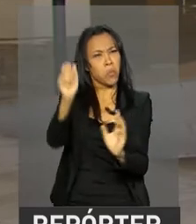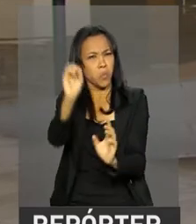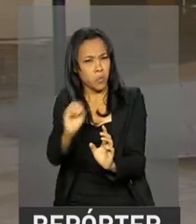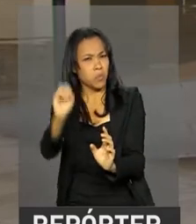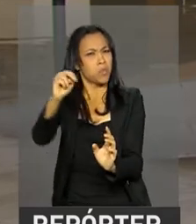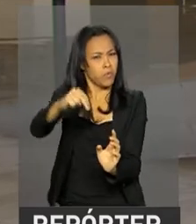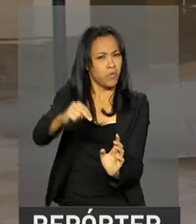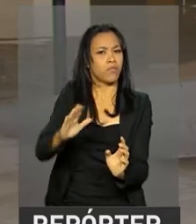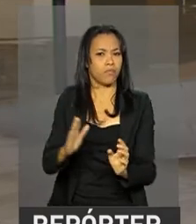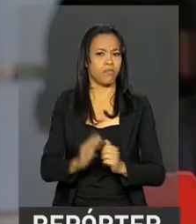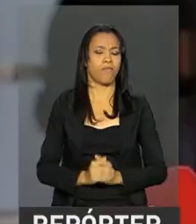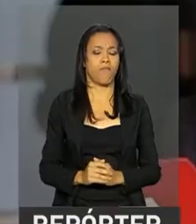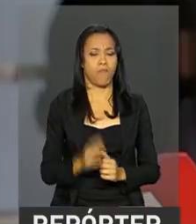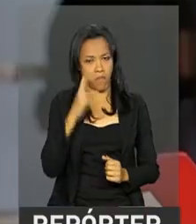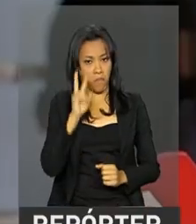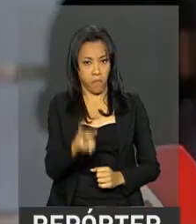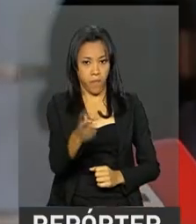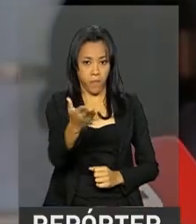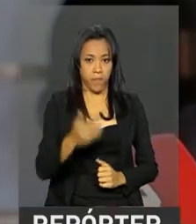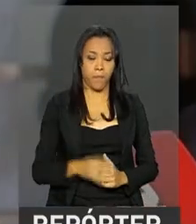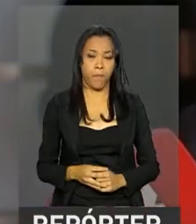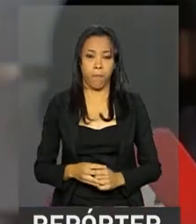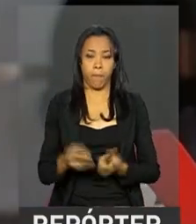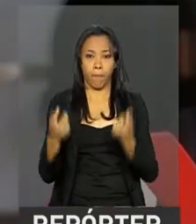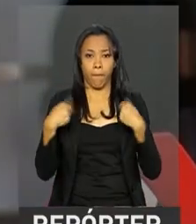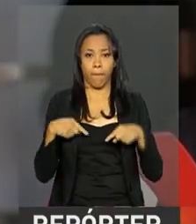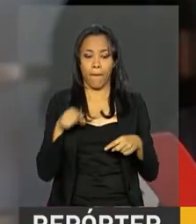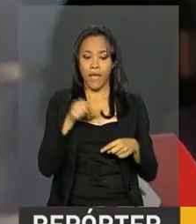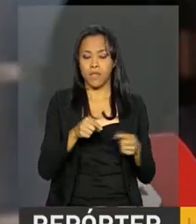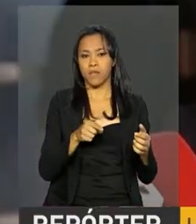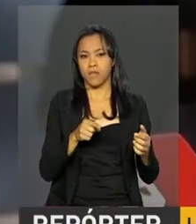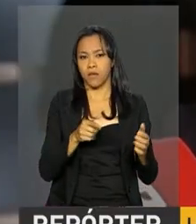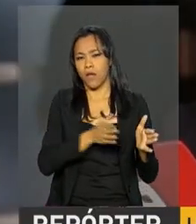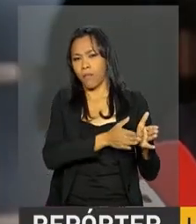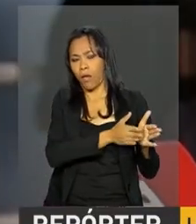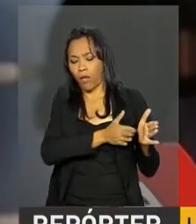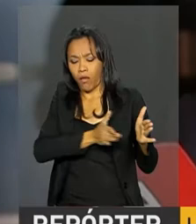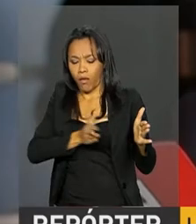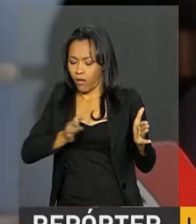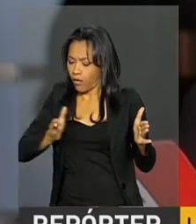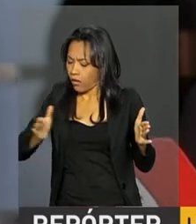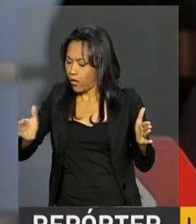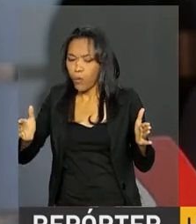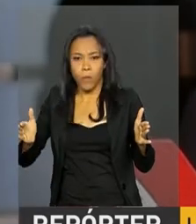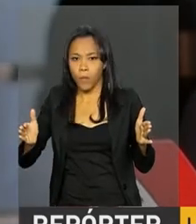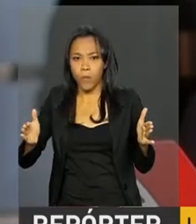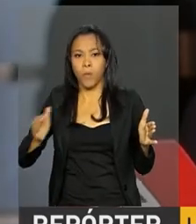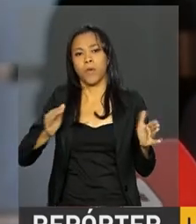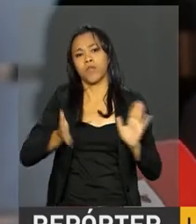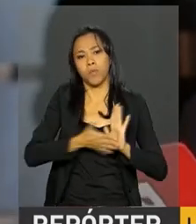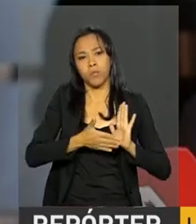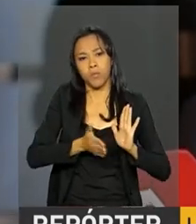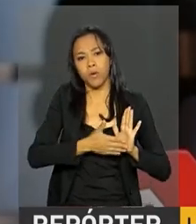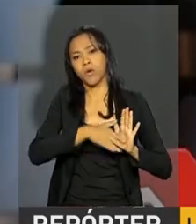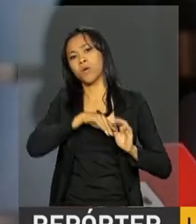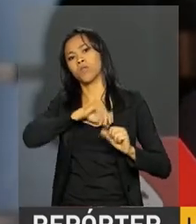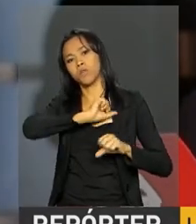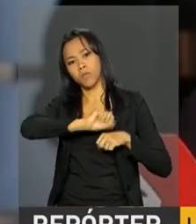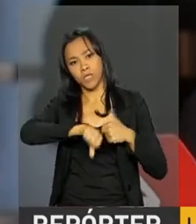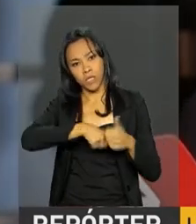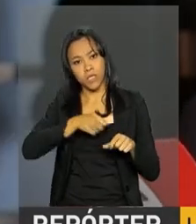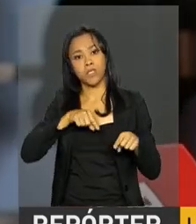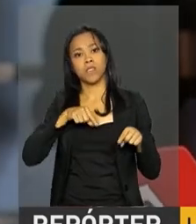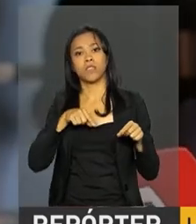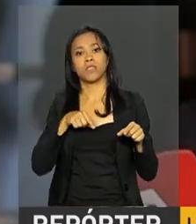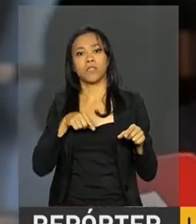Vamos ouvi-lo. Essa trajetória toda de reformas que tem havido na economia brasileira,